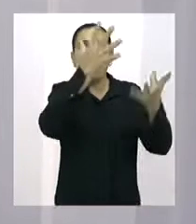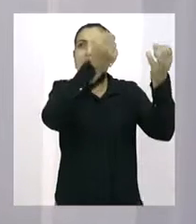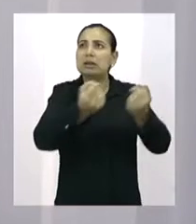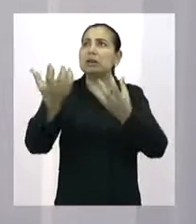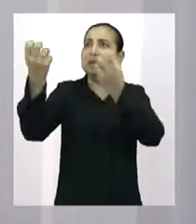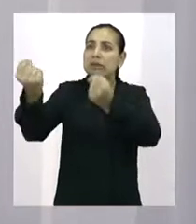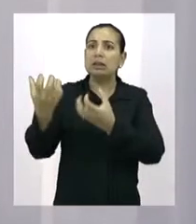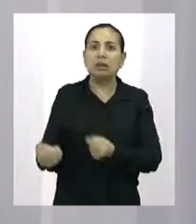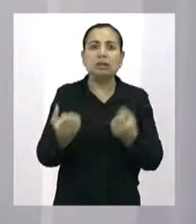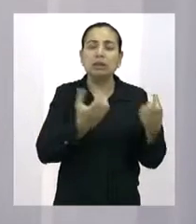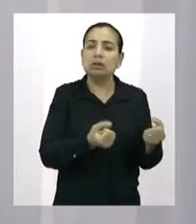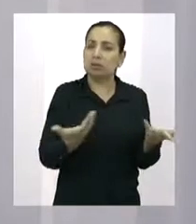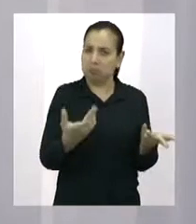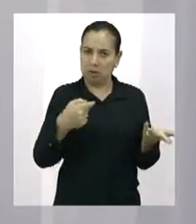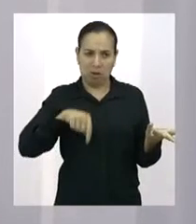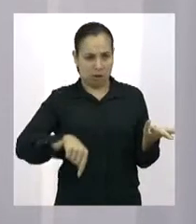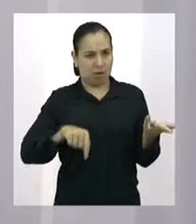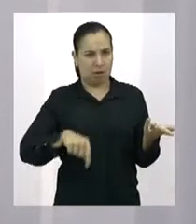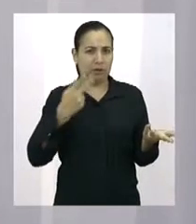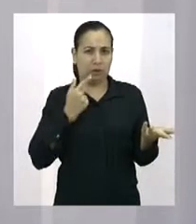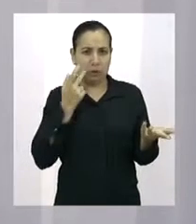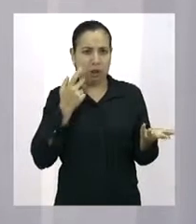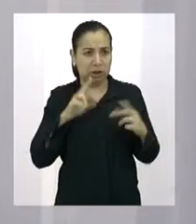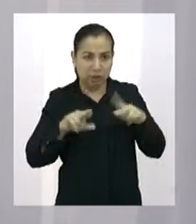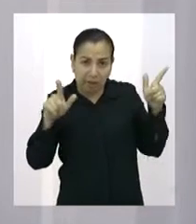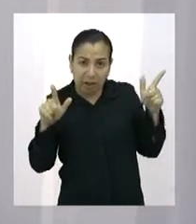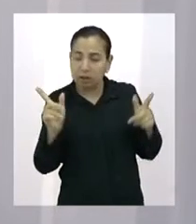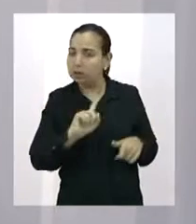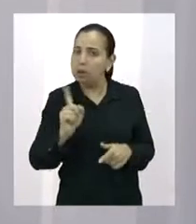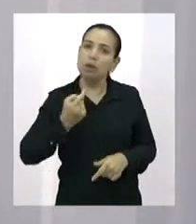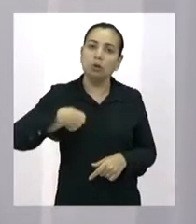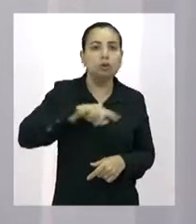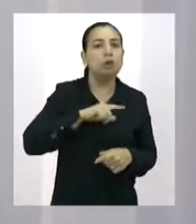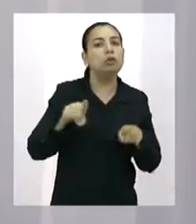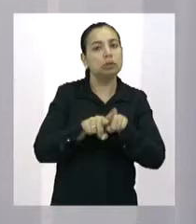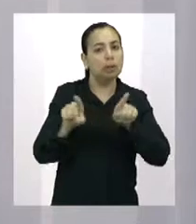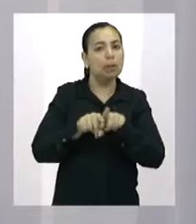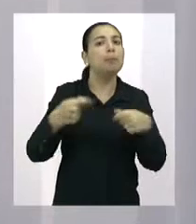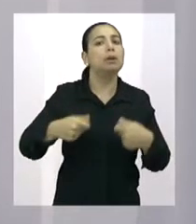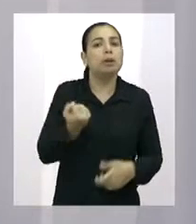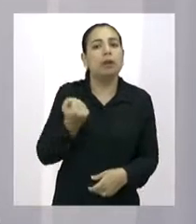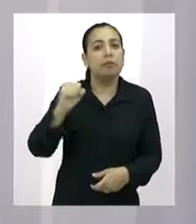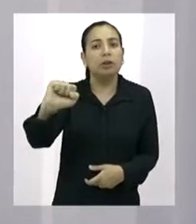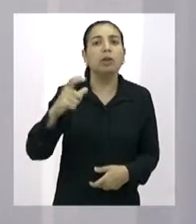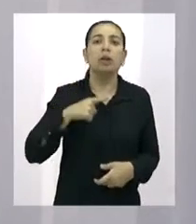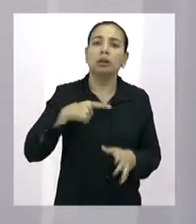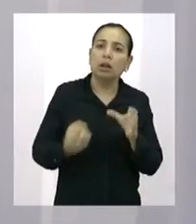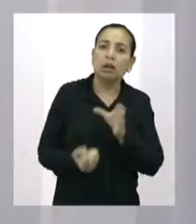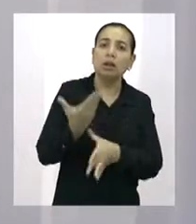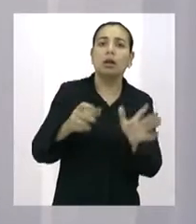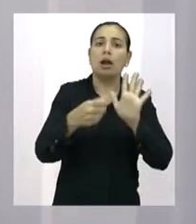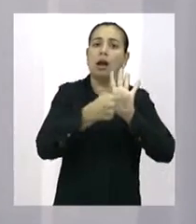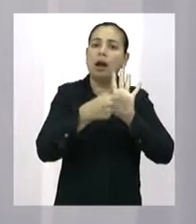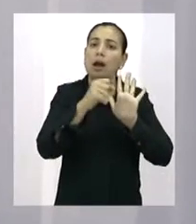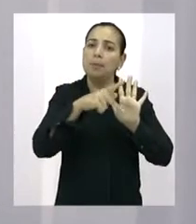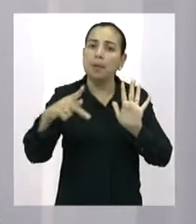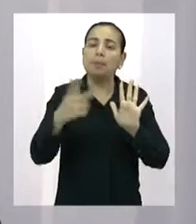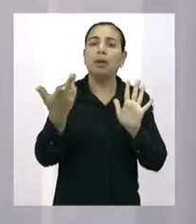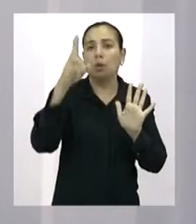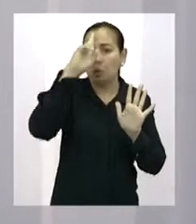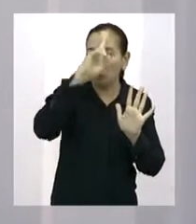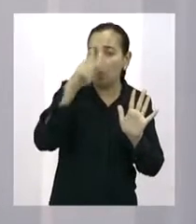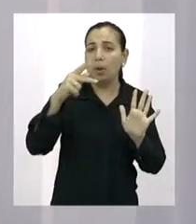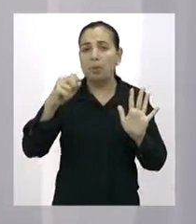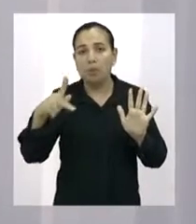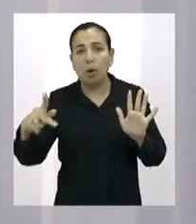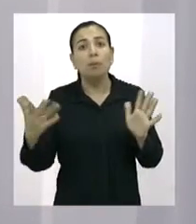luta, defendemos os motoristas dos usuários de Uber, de Pop e outros aplicativos, e está aí, a lei foi